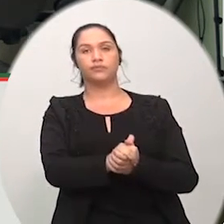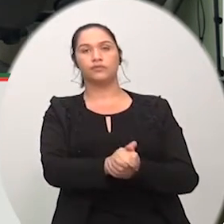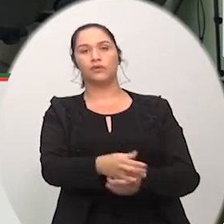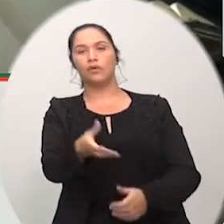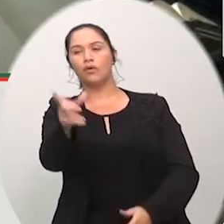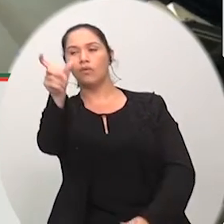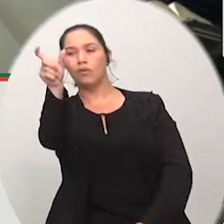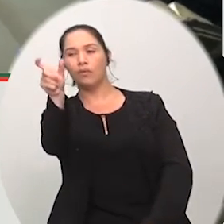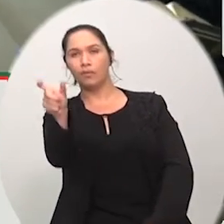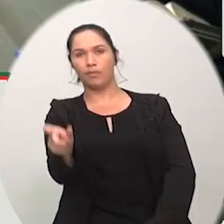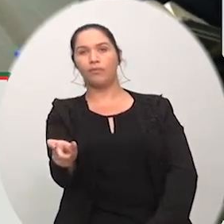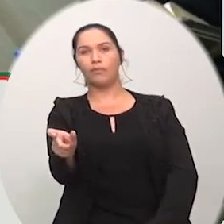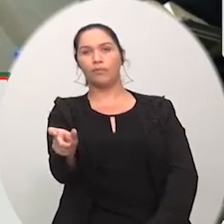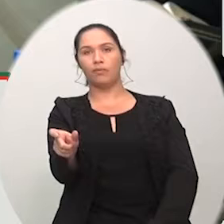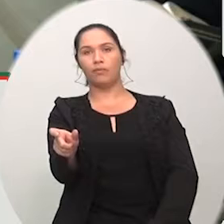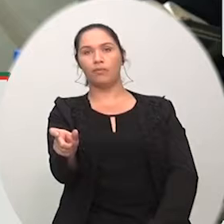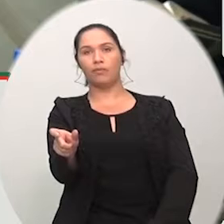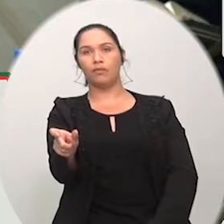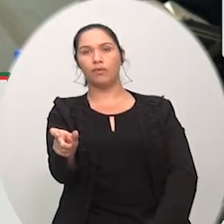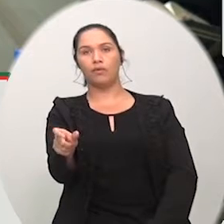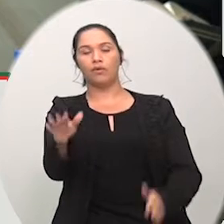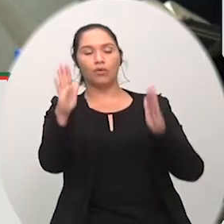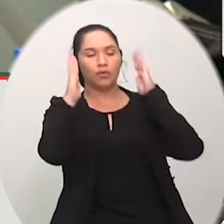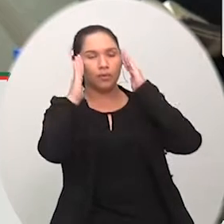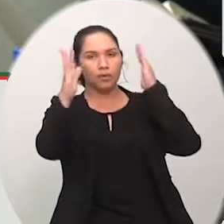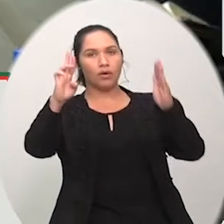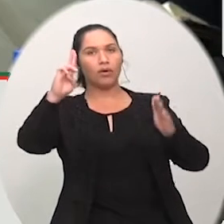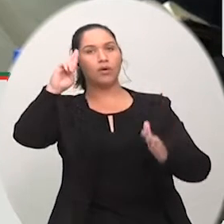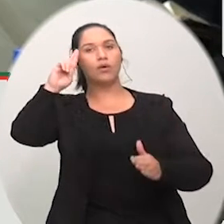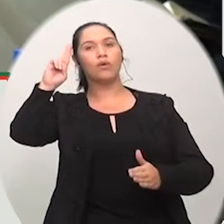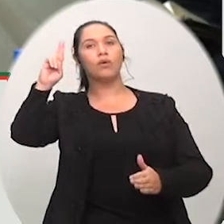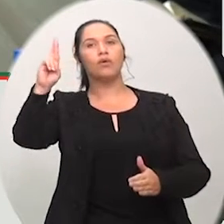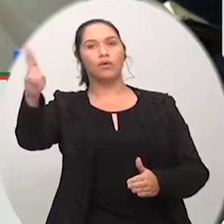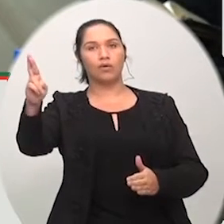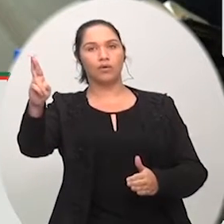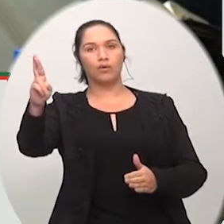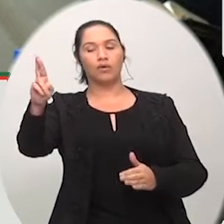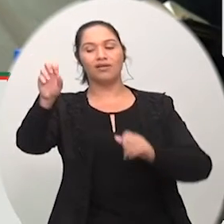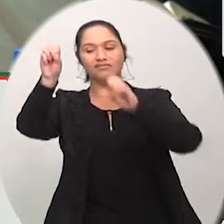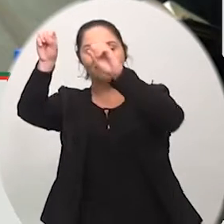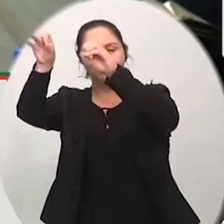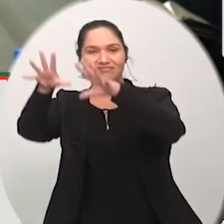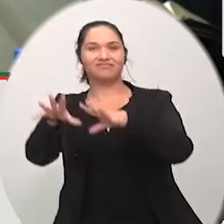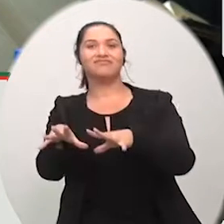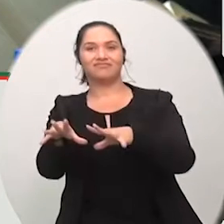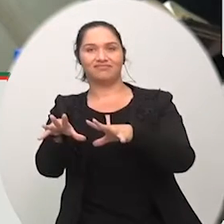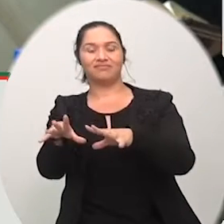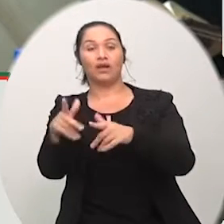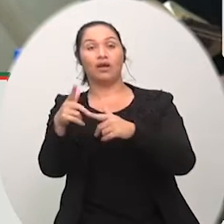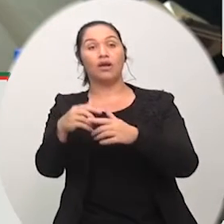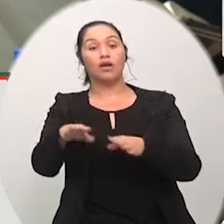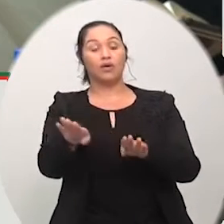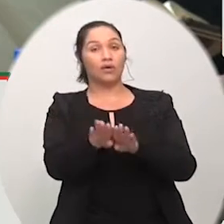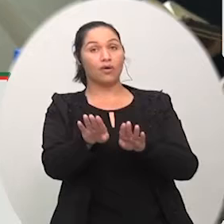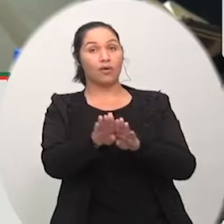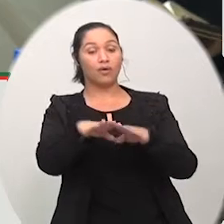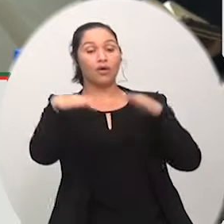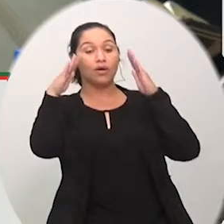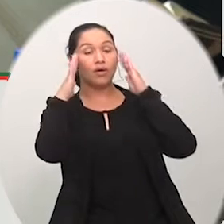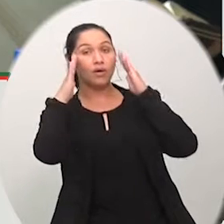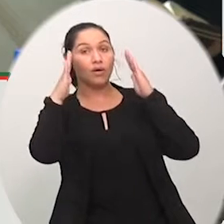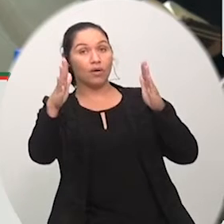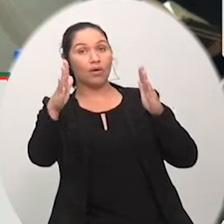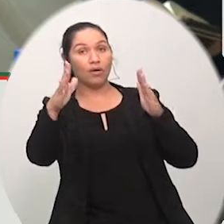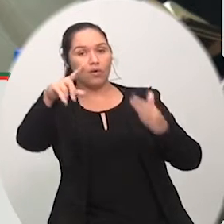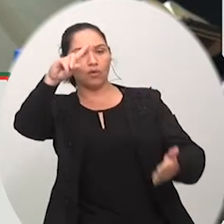teme ao Senhor e se compraz nos seus mandamentos. A sua descendência será poderosa na terra, será